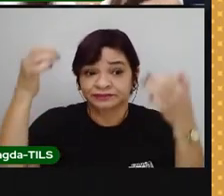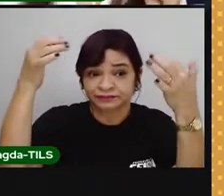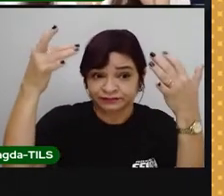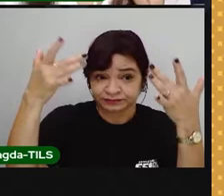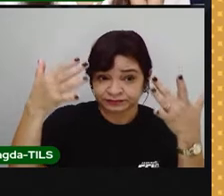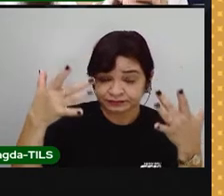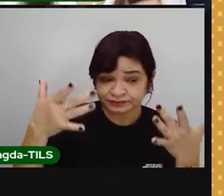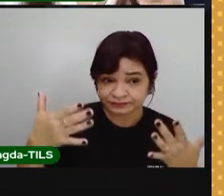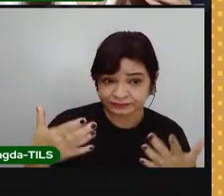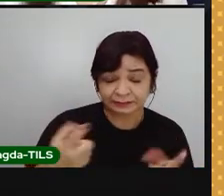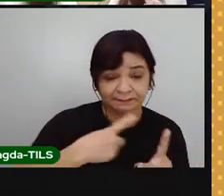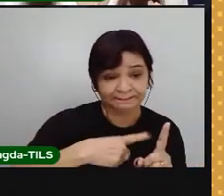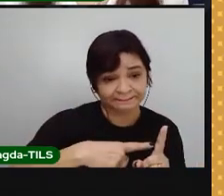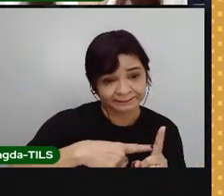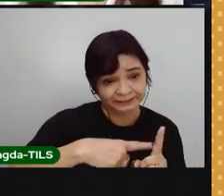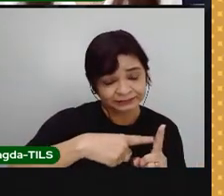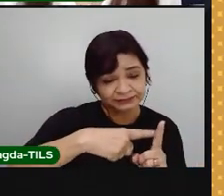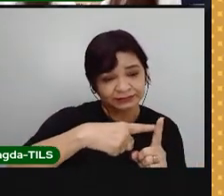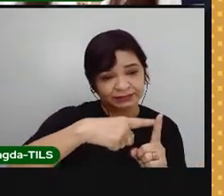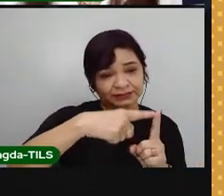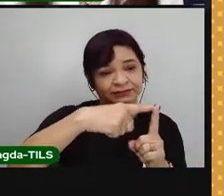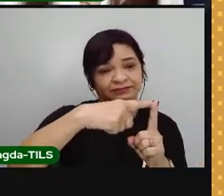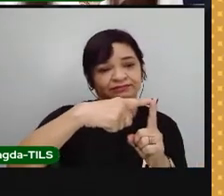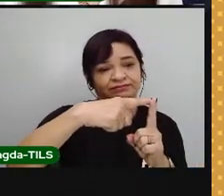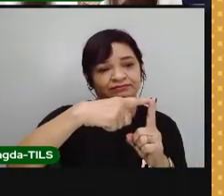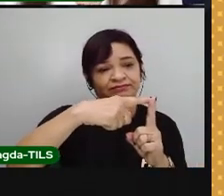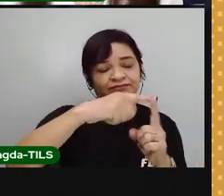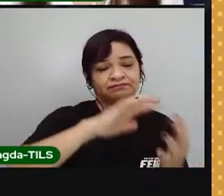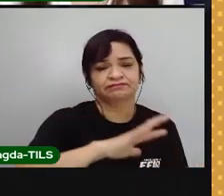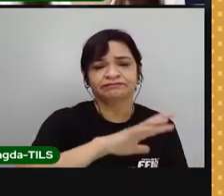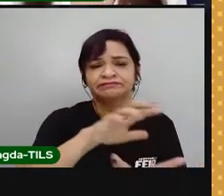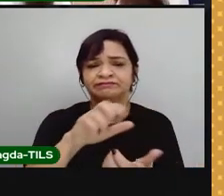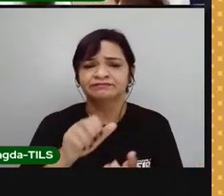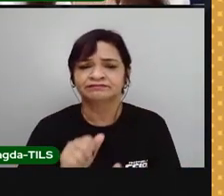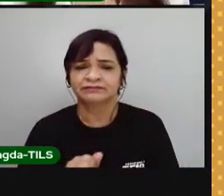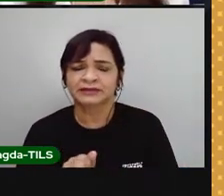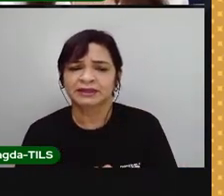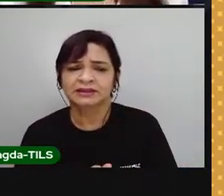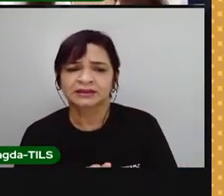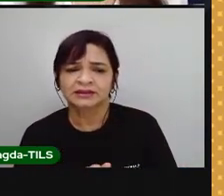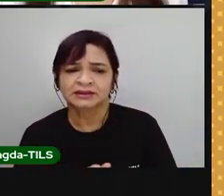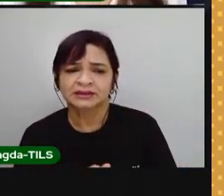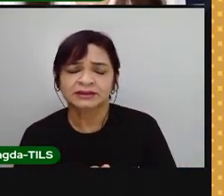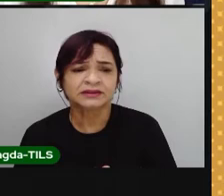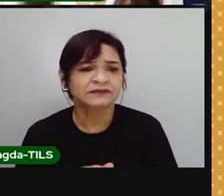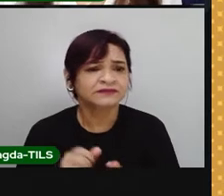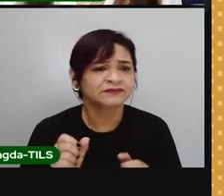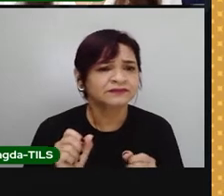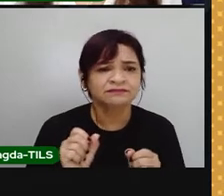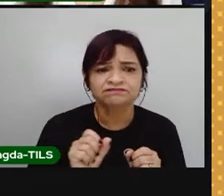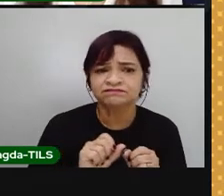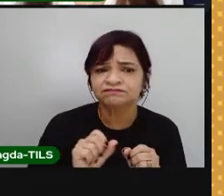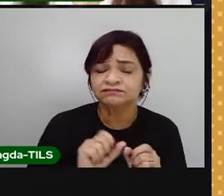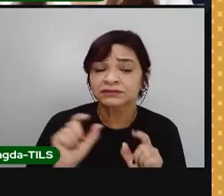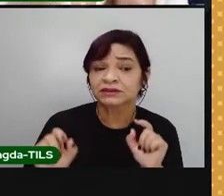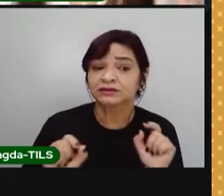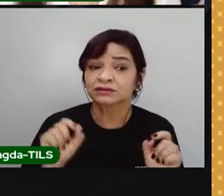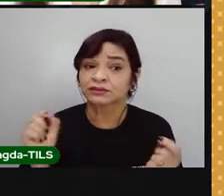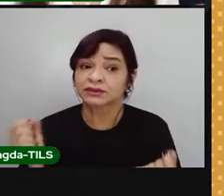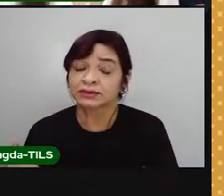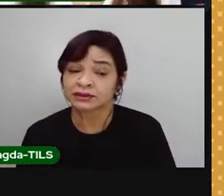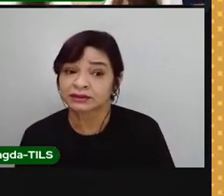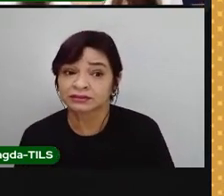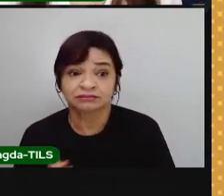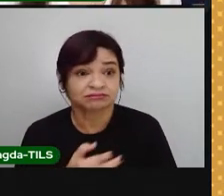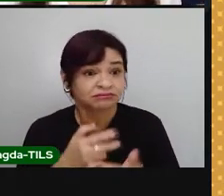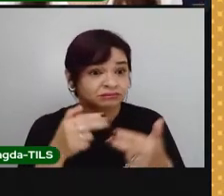É o aumento da temperatura média no planeta. E o que é que esse aquecimento global causa? Ele causa várias